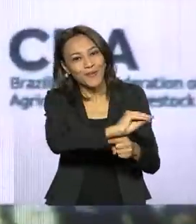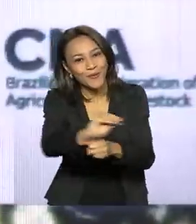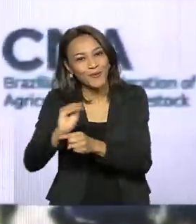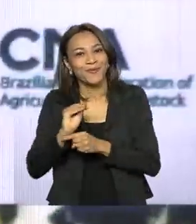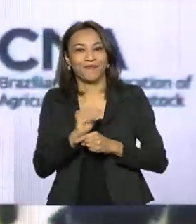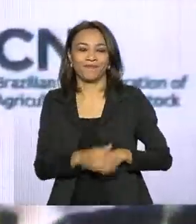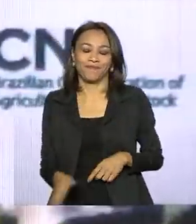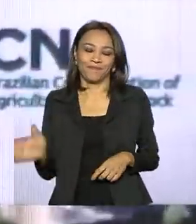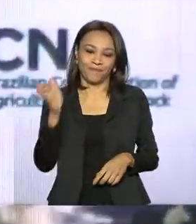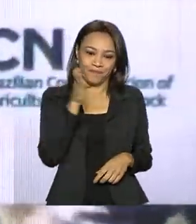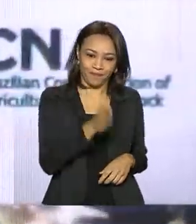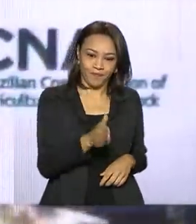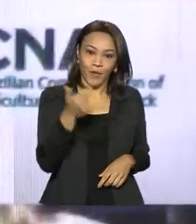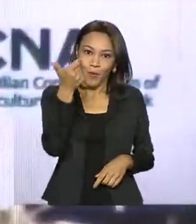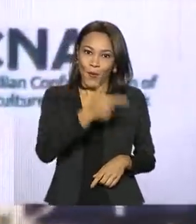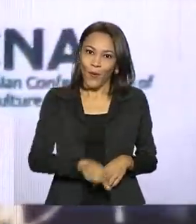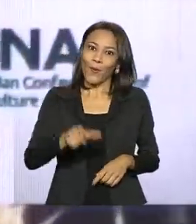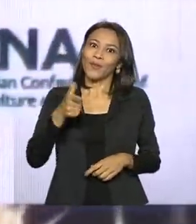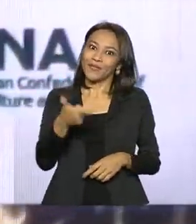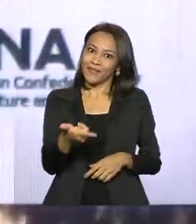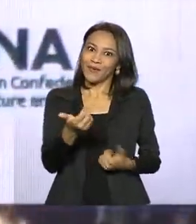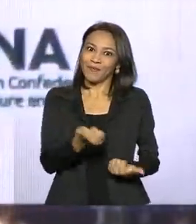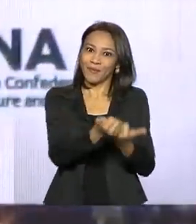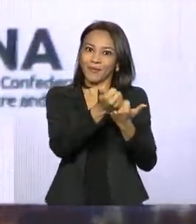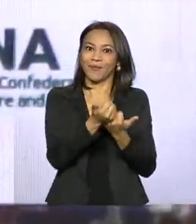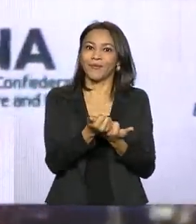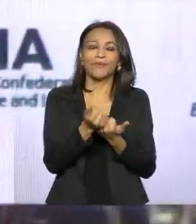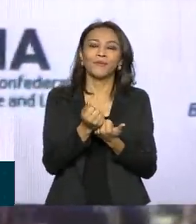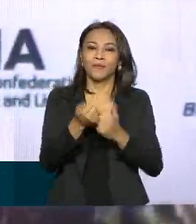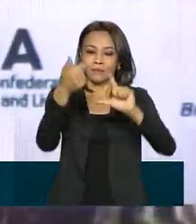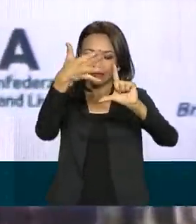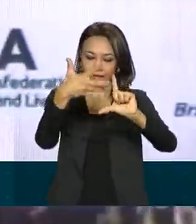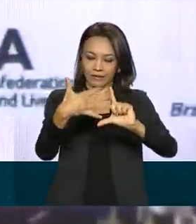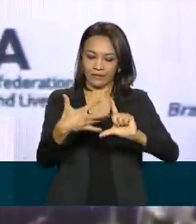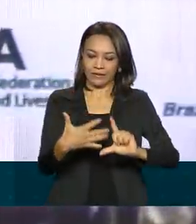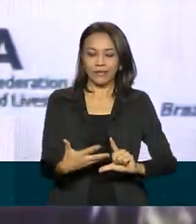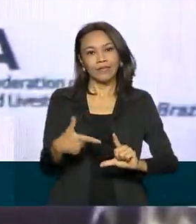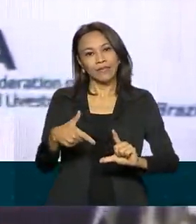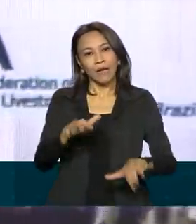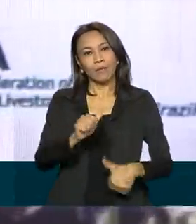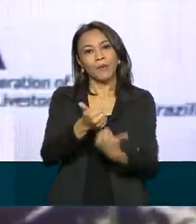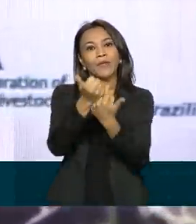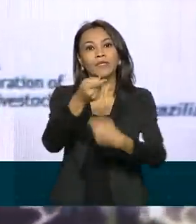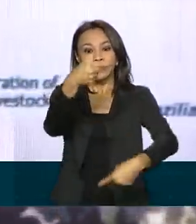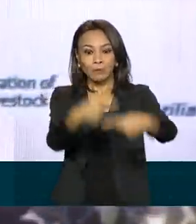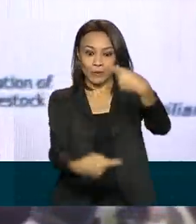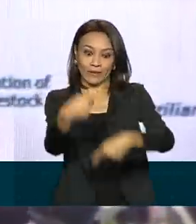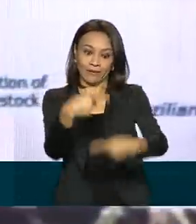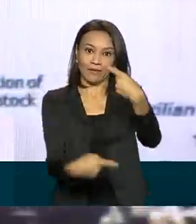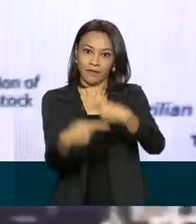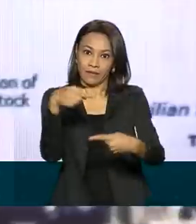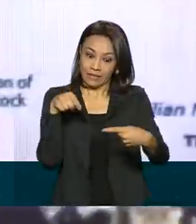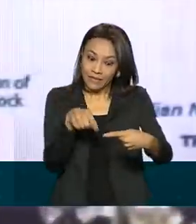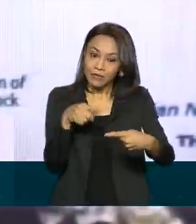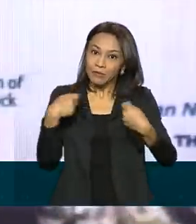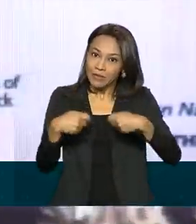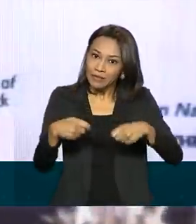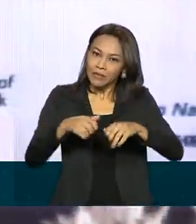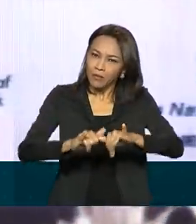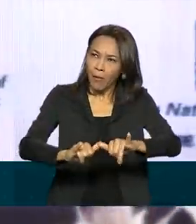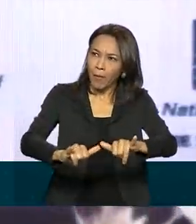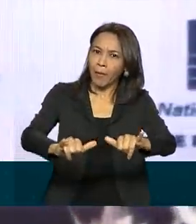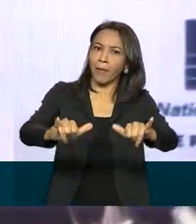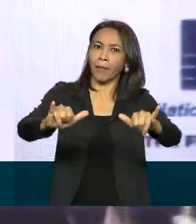Mais uma solução, gov.br, viabilizando as grandes políticas públicas que precisam ser viabilizadas,